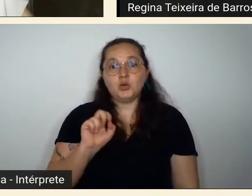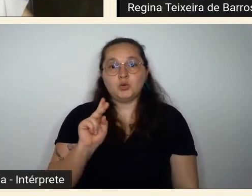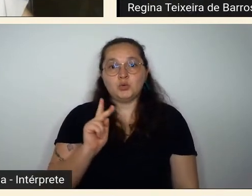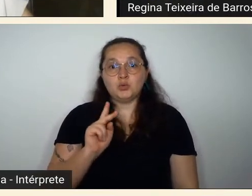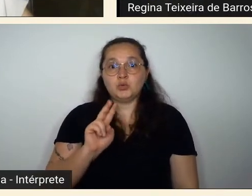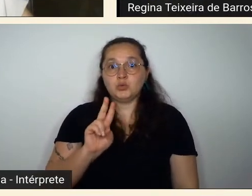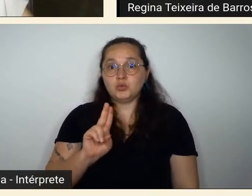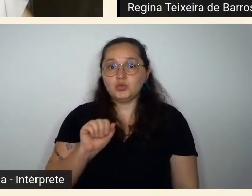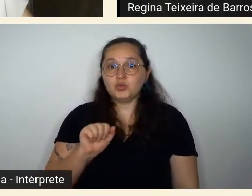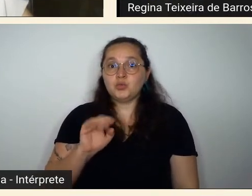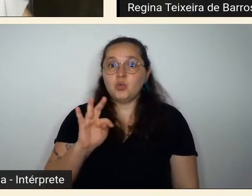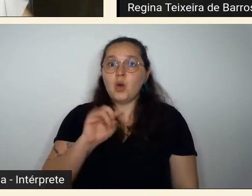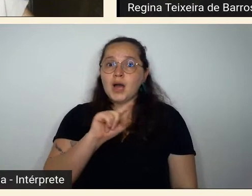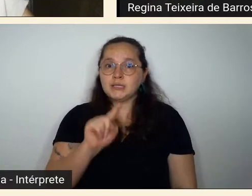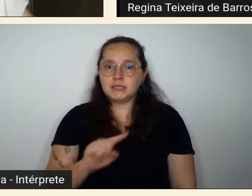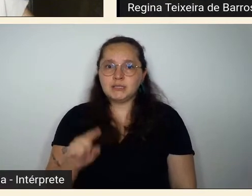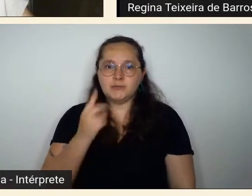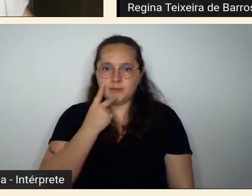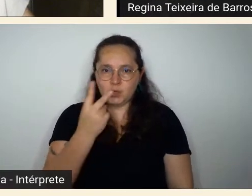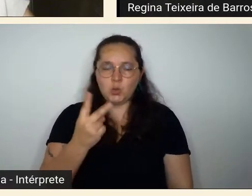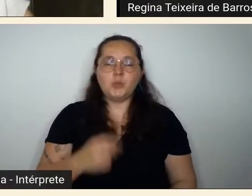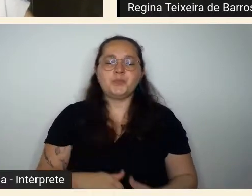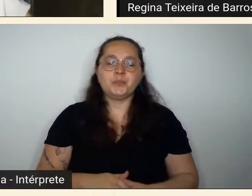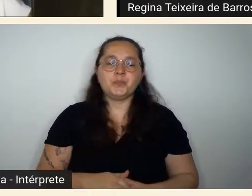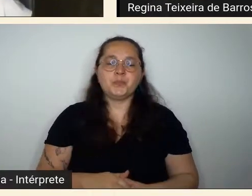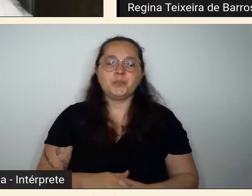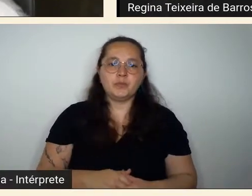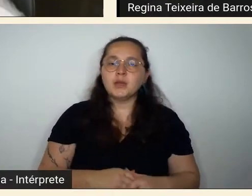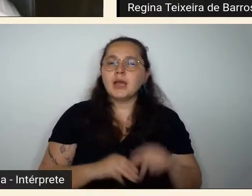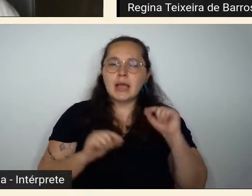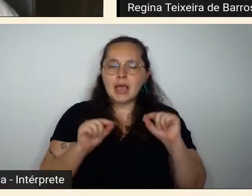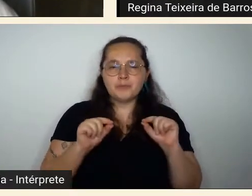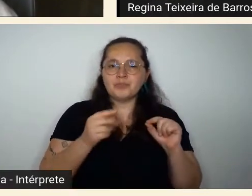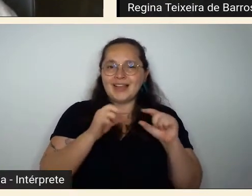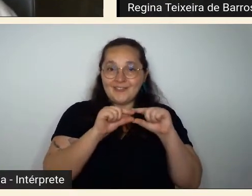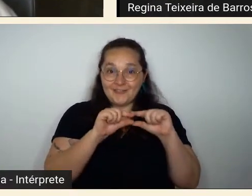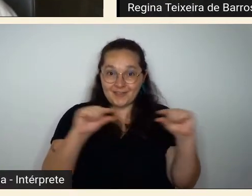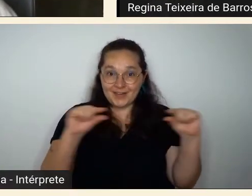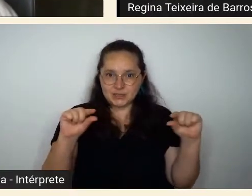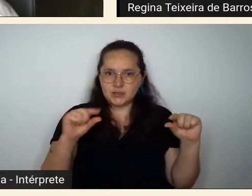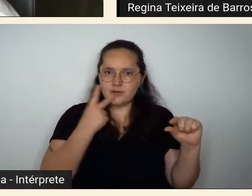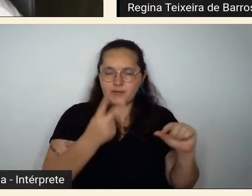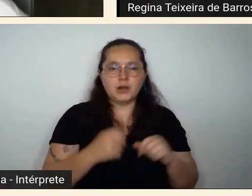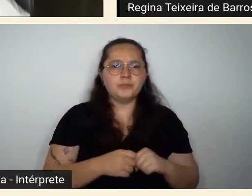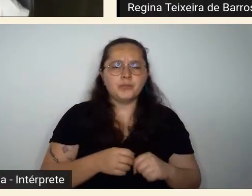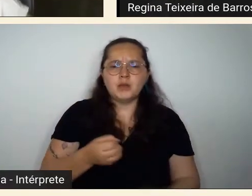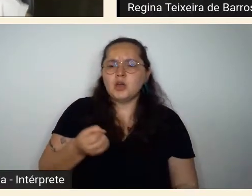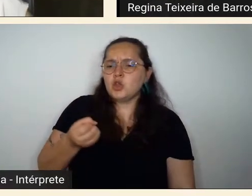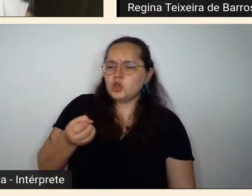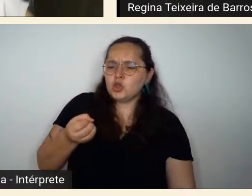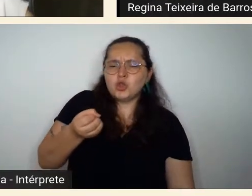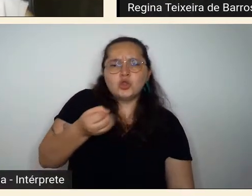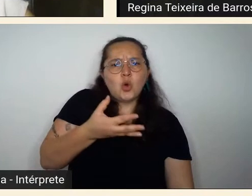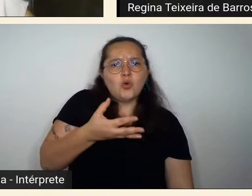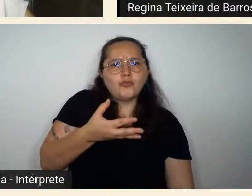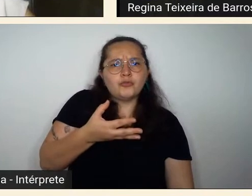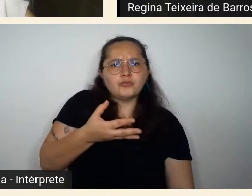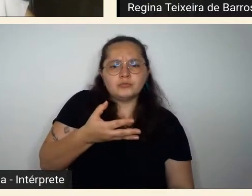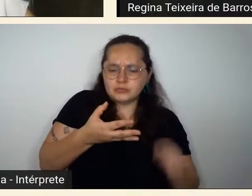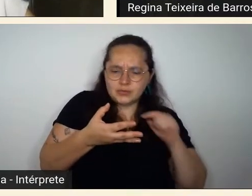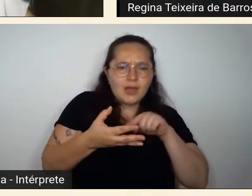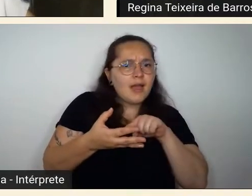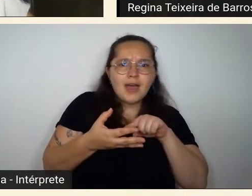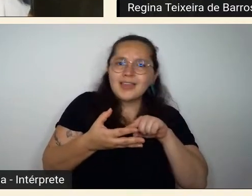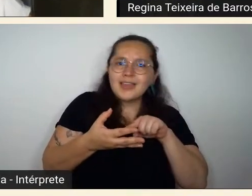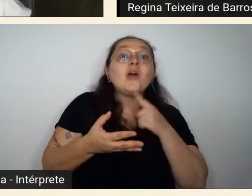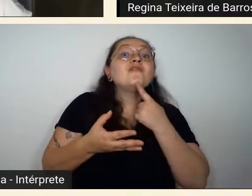dizendo que o novo como é que ele diz o novo é o desejo do novo não é o